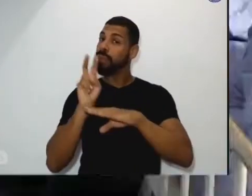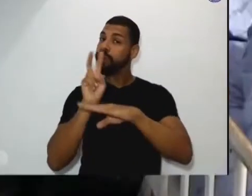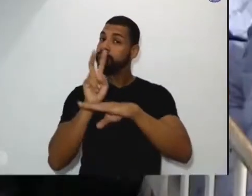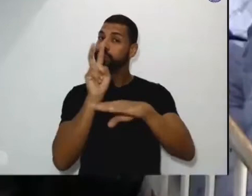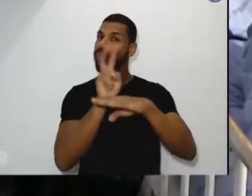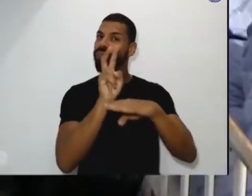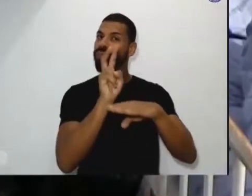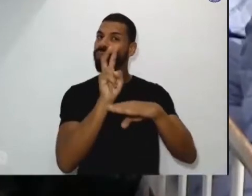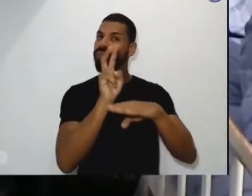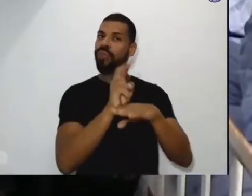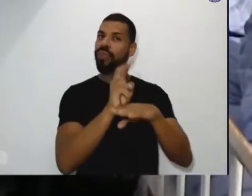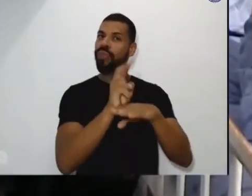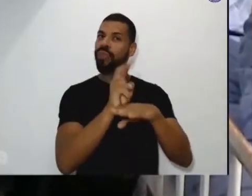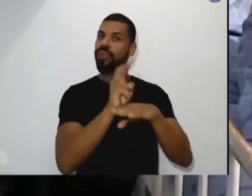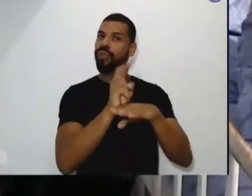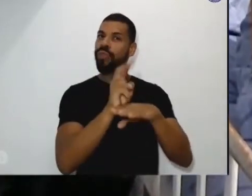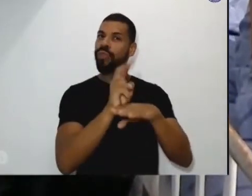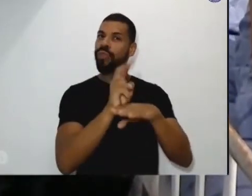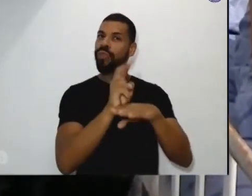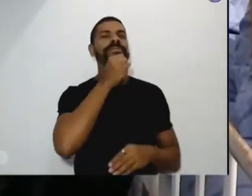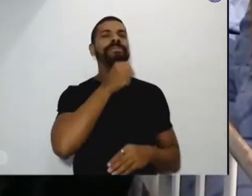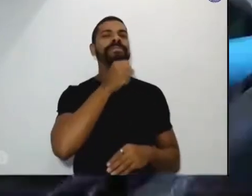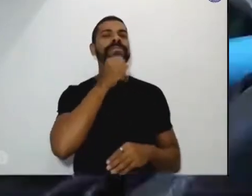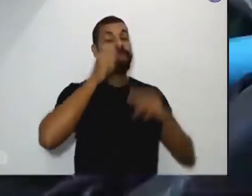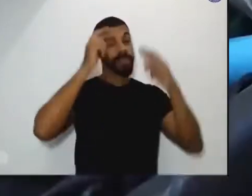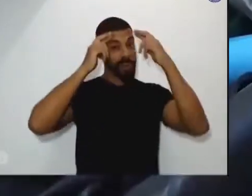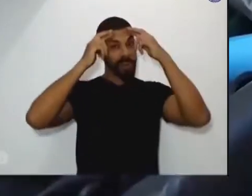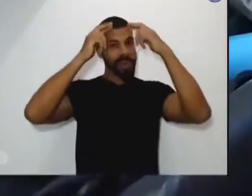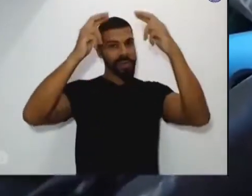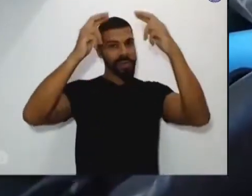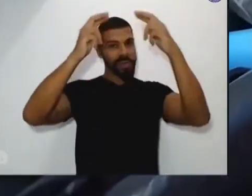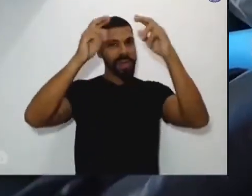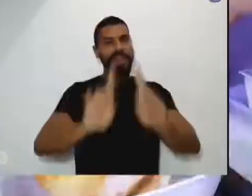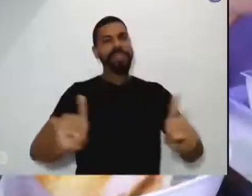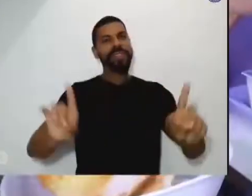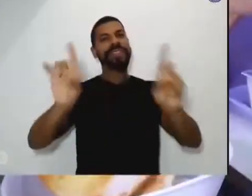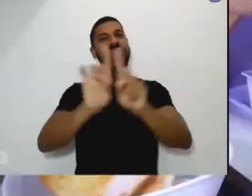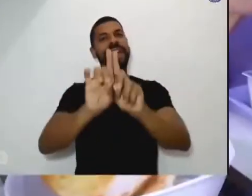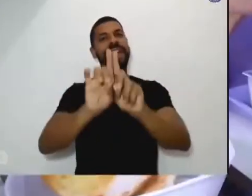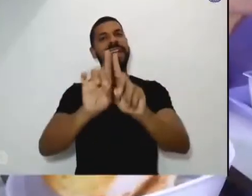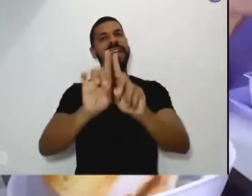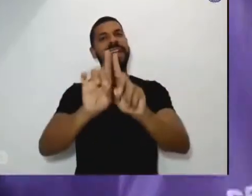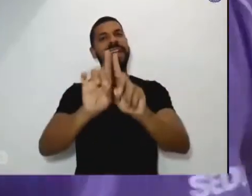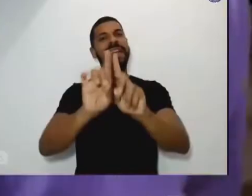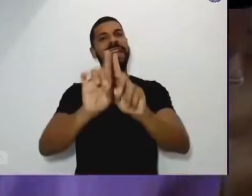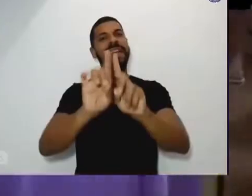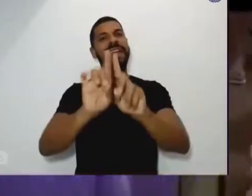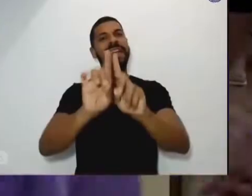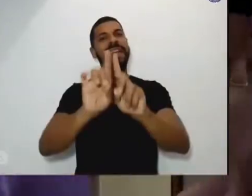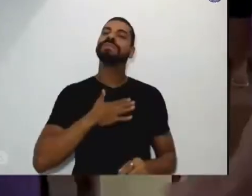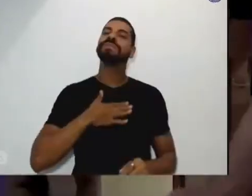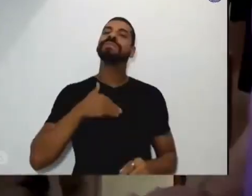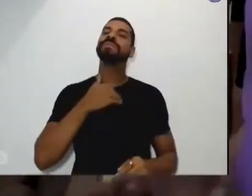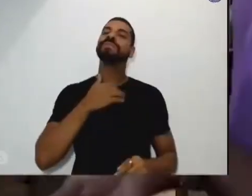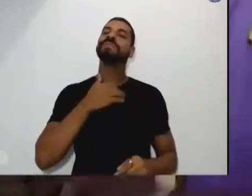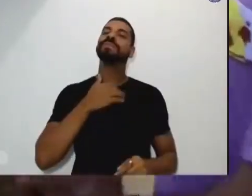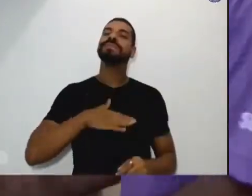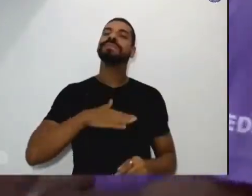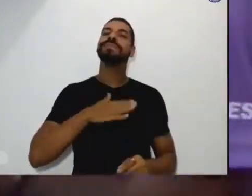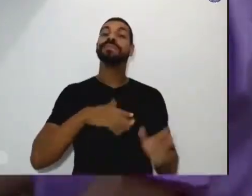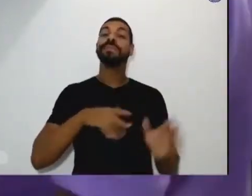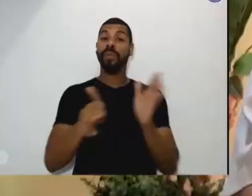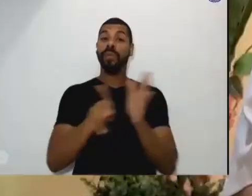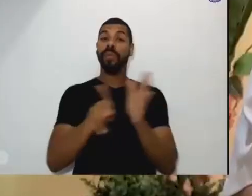anciãs e a lhes proporcionar o respeito pela dignidade, a saúde e bem-estar para que se sintam parte viva da comunidade.